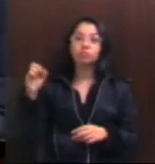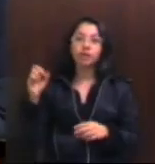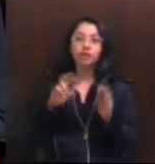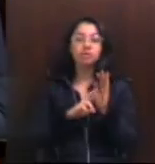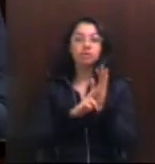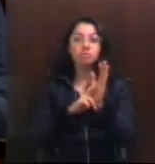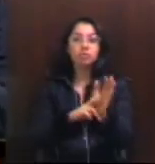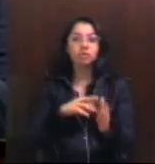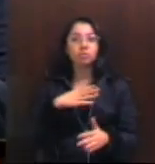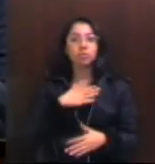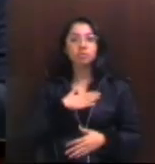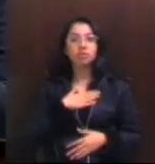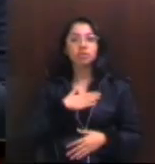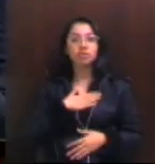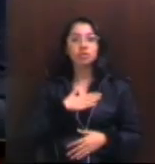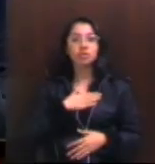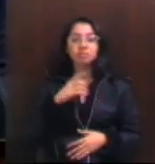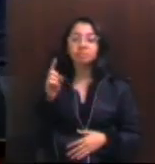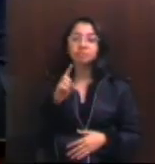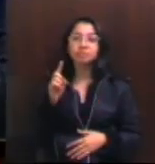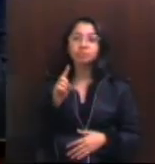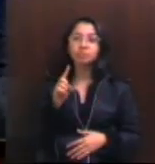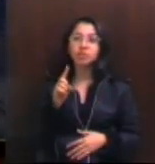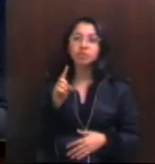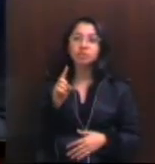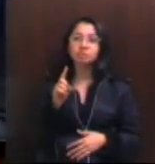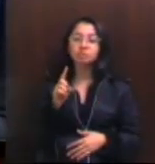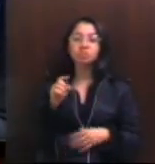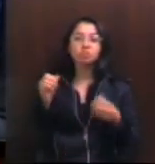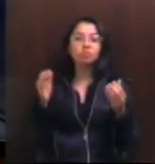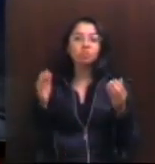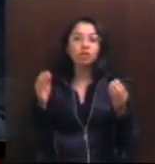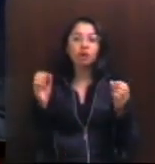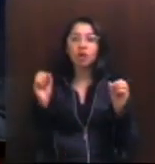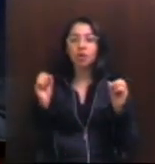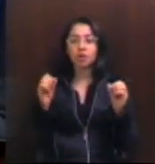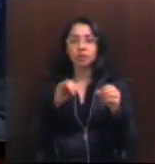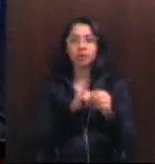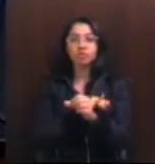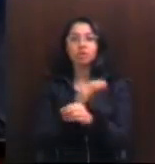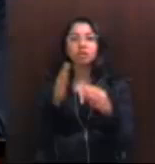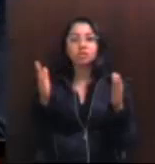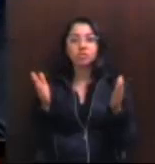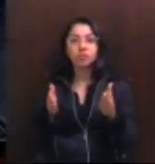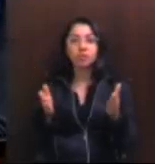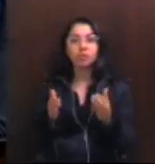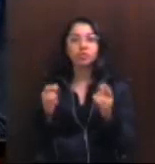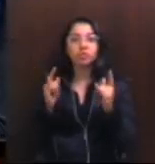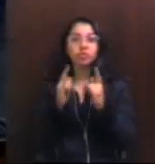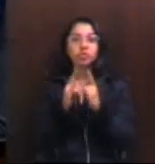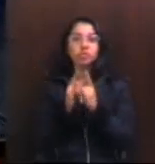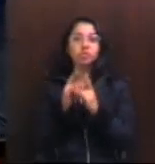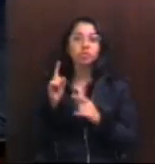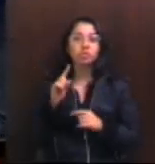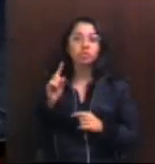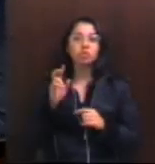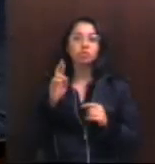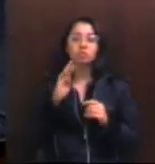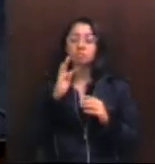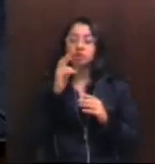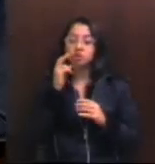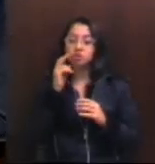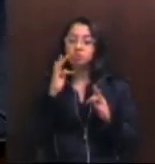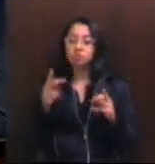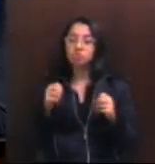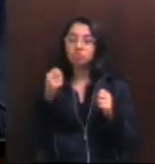representado para mim, não é o que acontece hoje com as ocupações, não é a reprodução de tudo que nós vimos no movimento